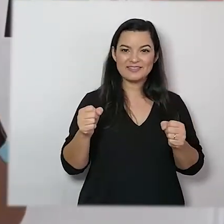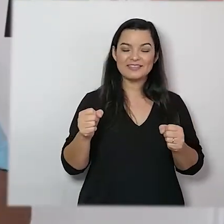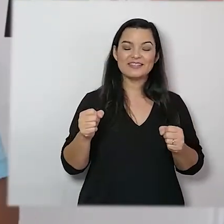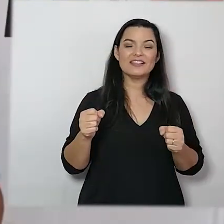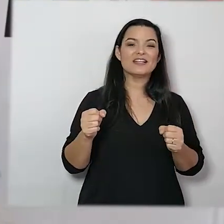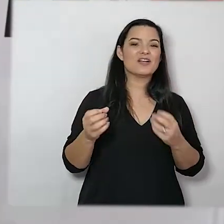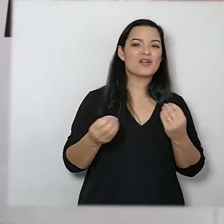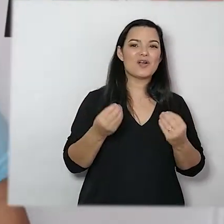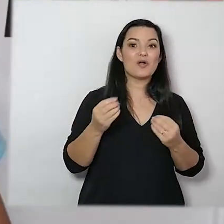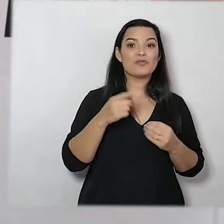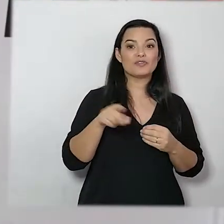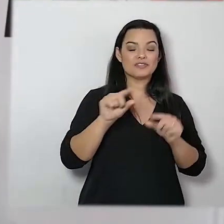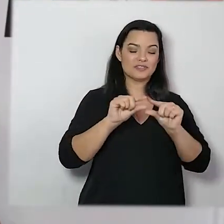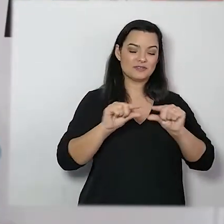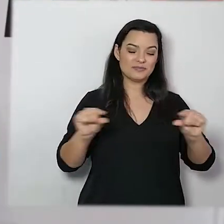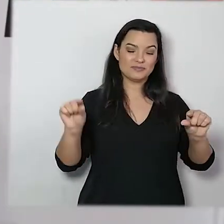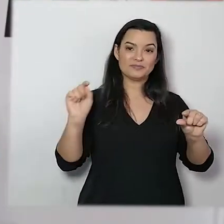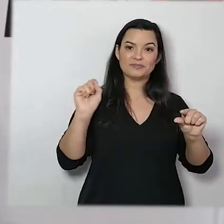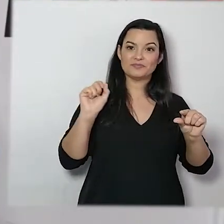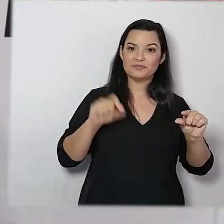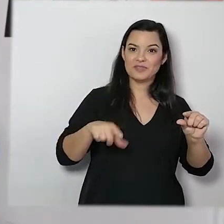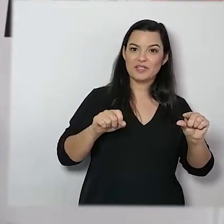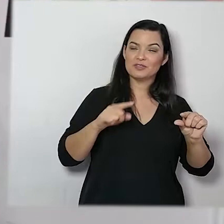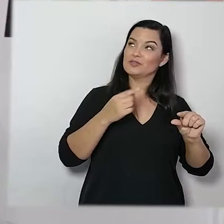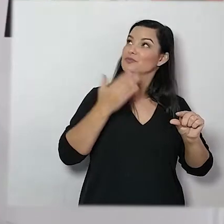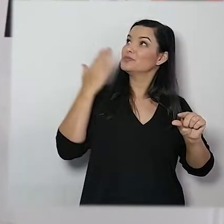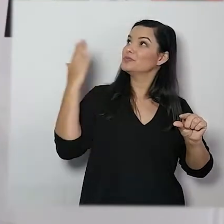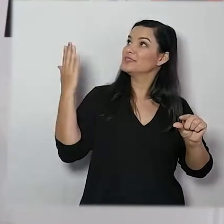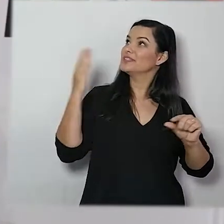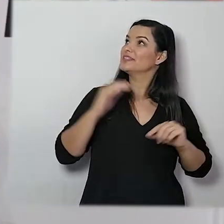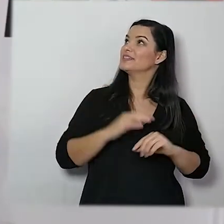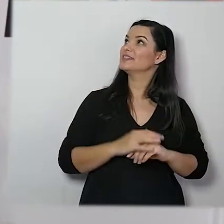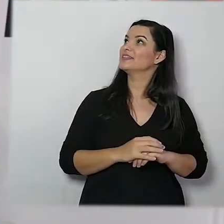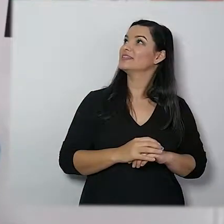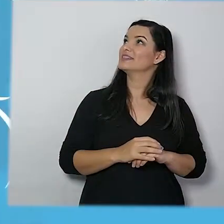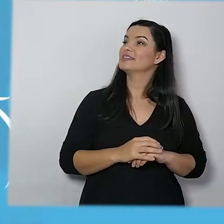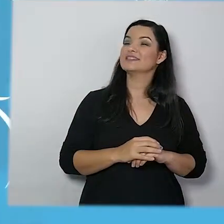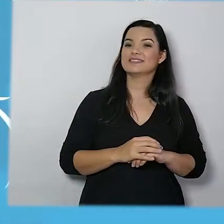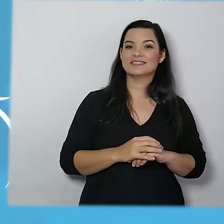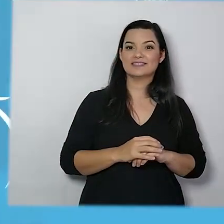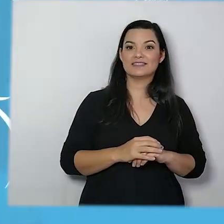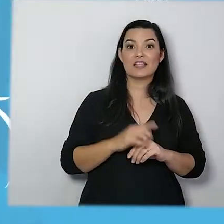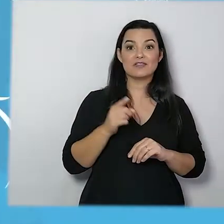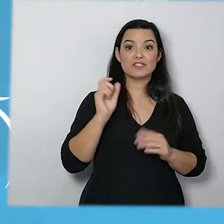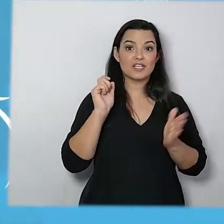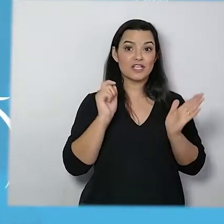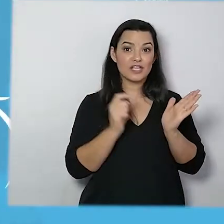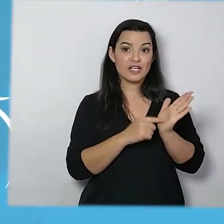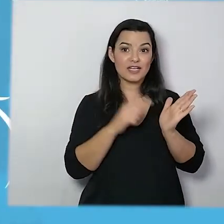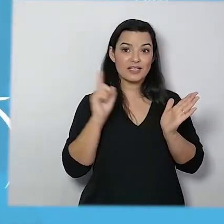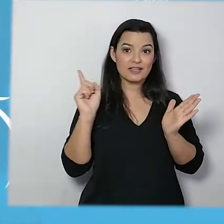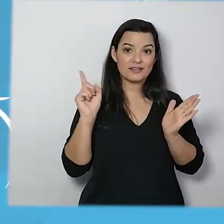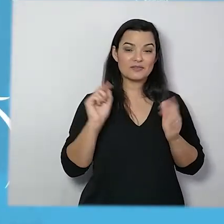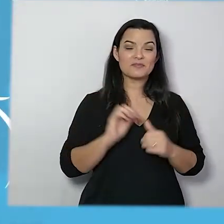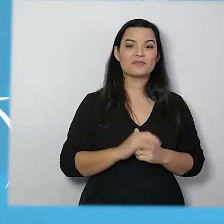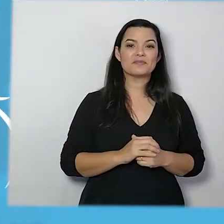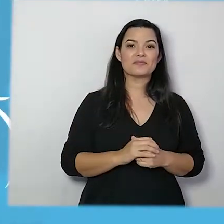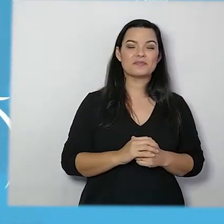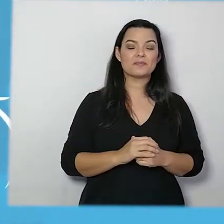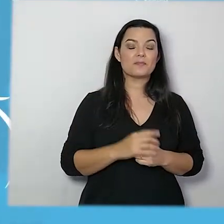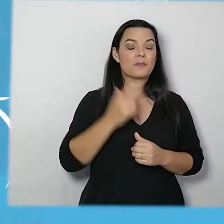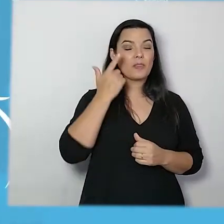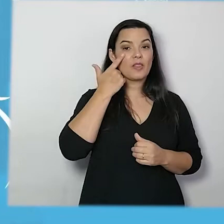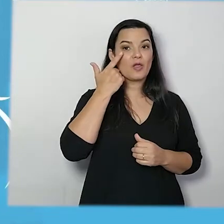acessar esse link que está aparecendo aí na sua tela. Quando vocês clicarem nesse link,